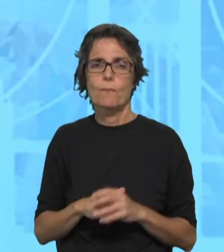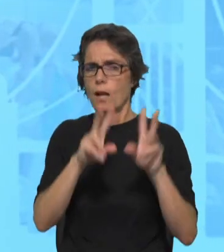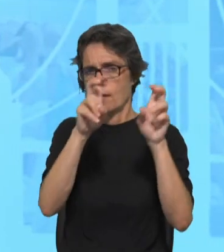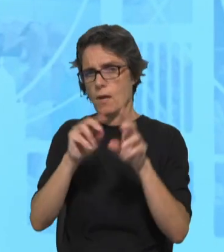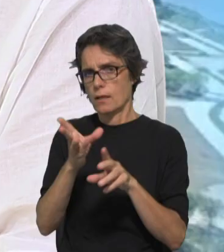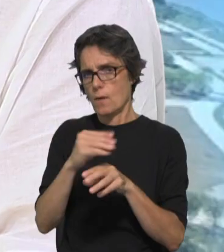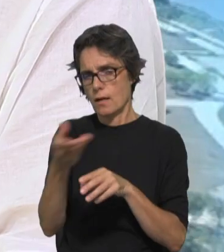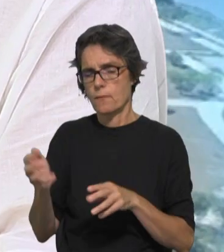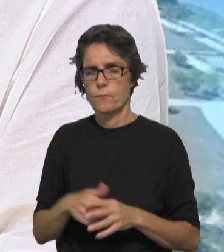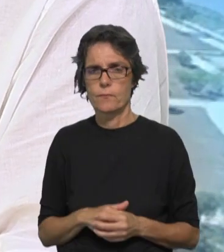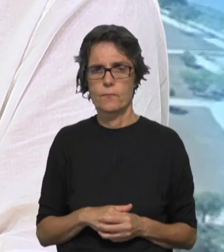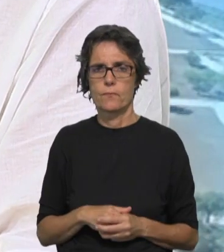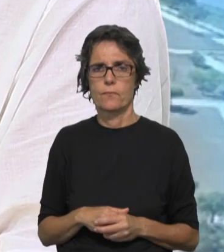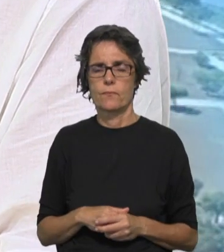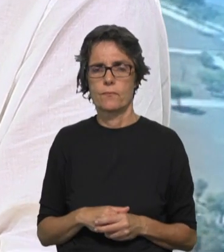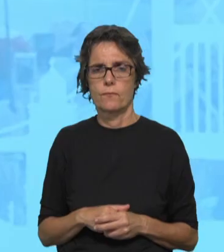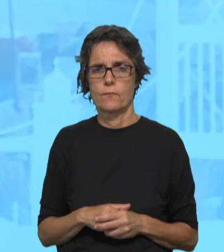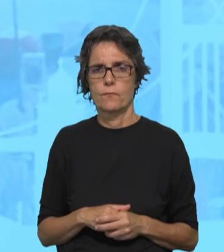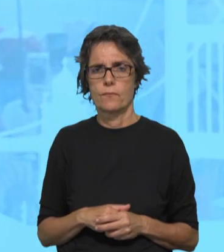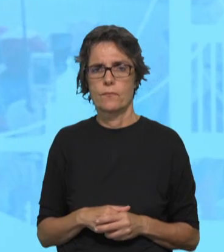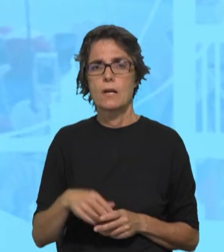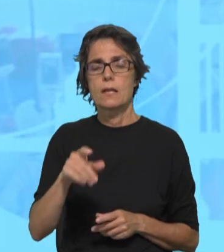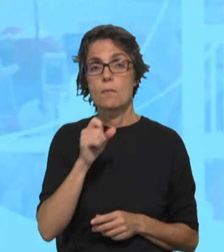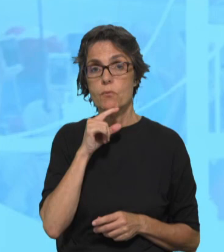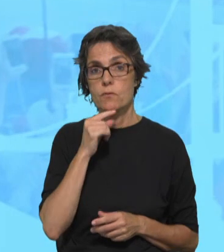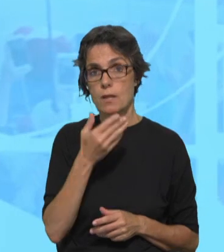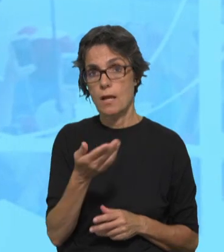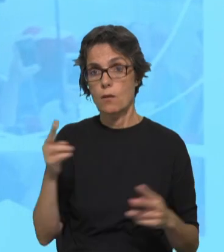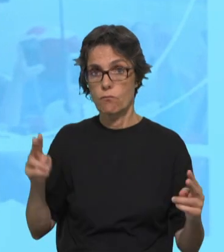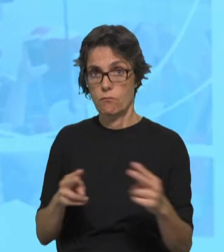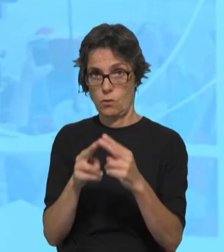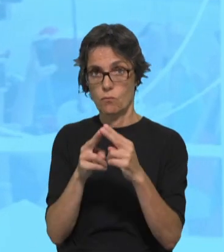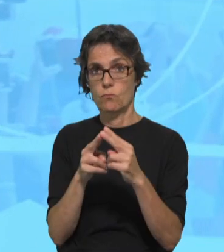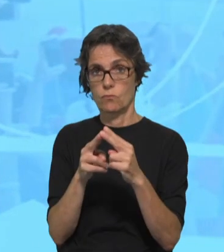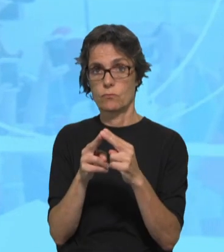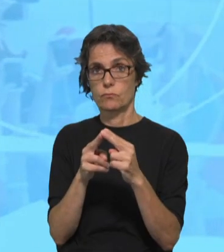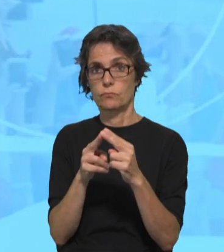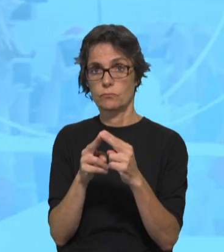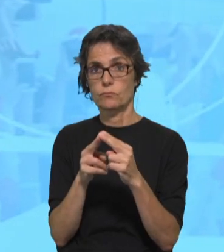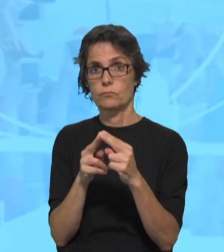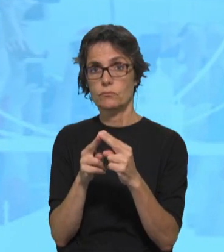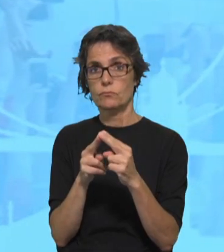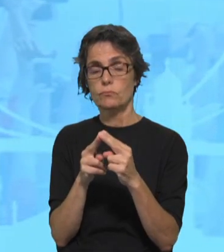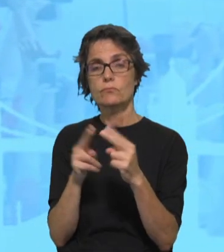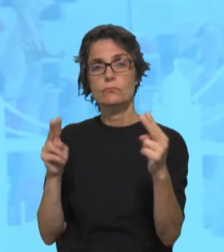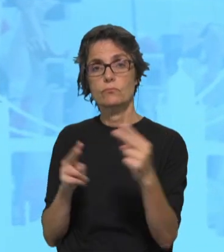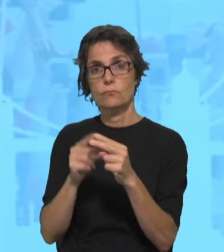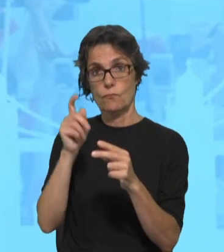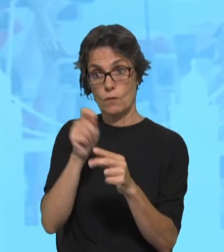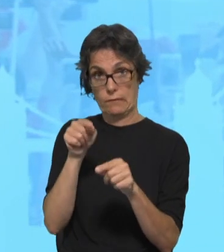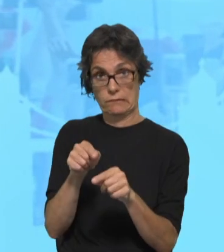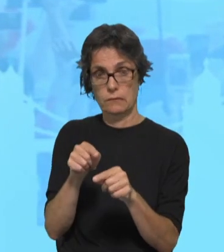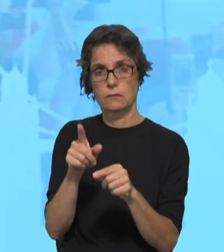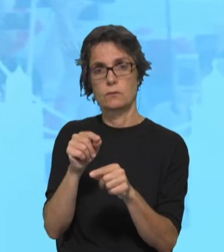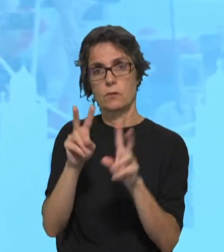trabalhadas. Há também esta oportunidade de encontro, não é? Com esta, neste mês, mas também com esta